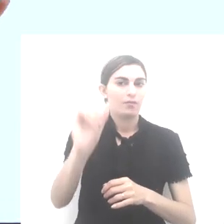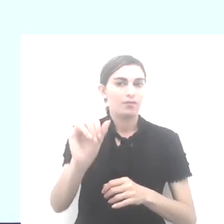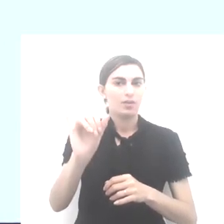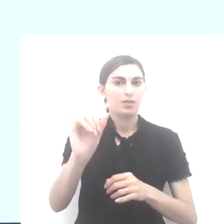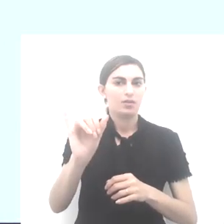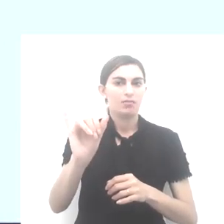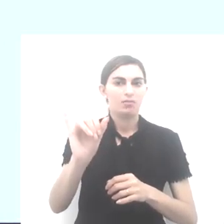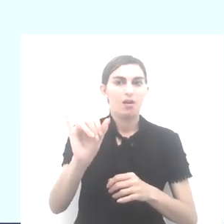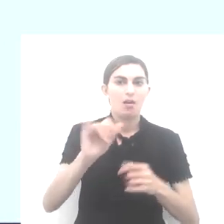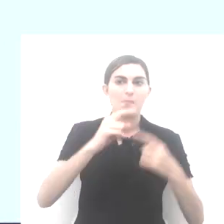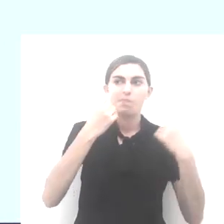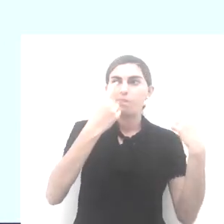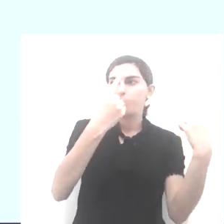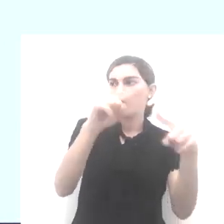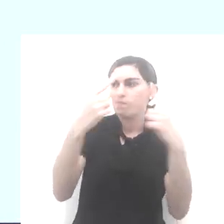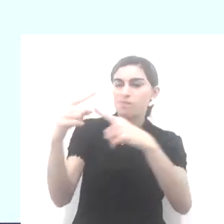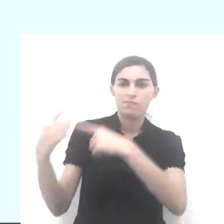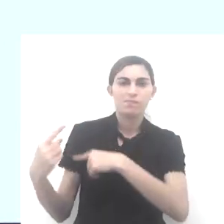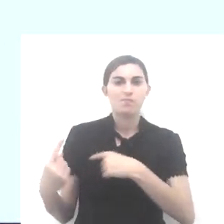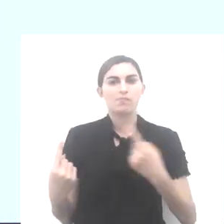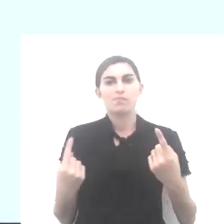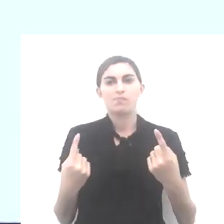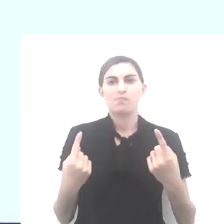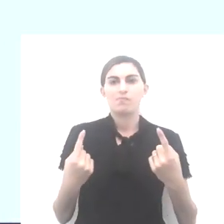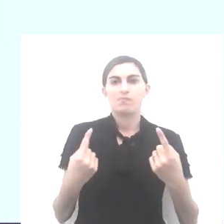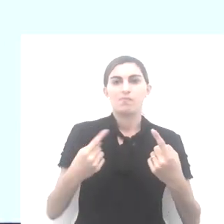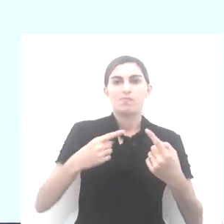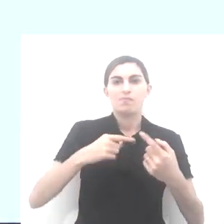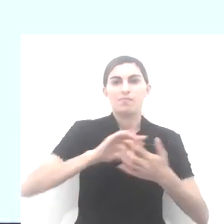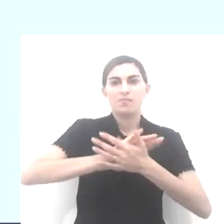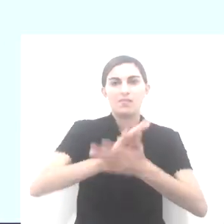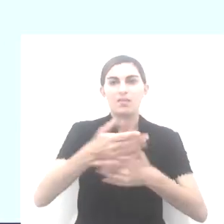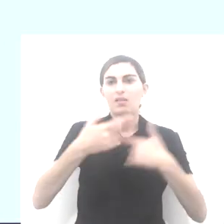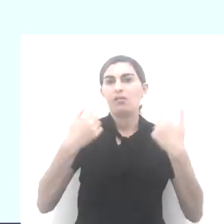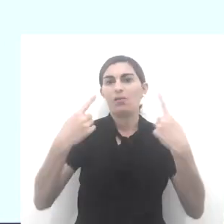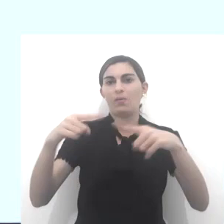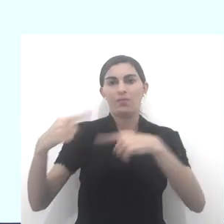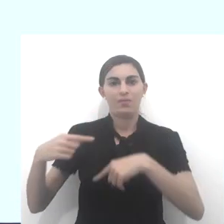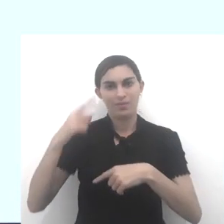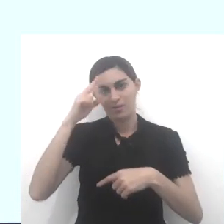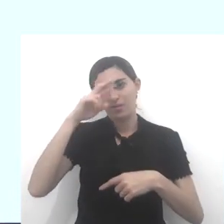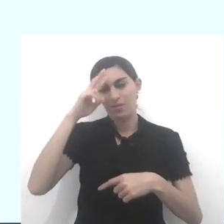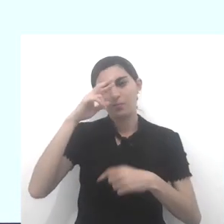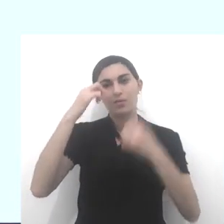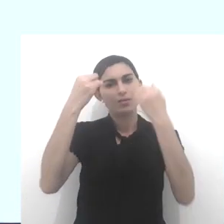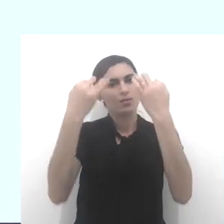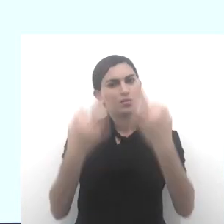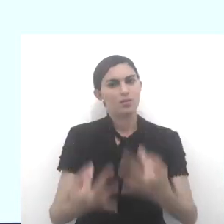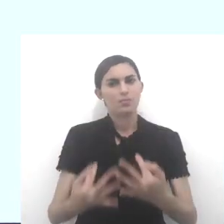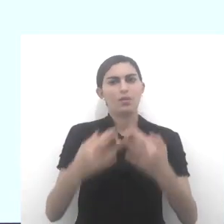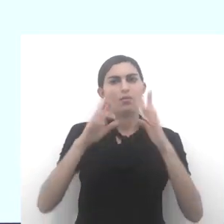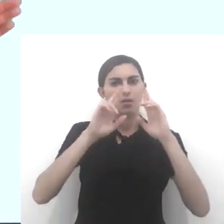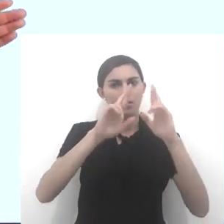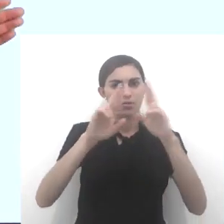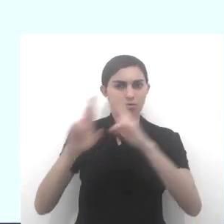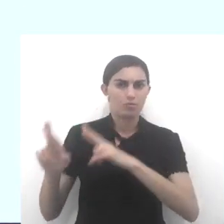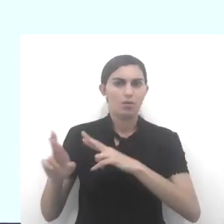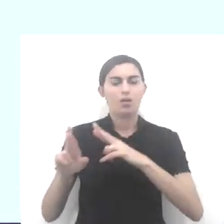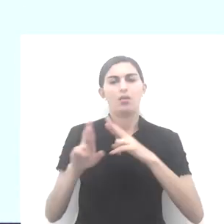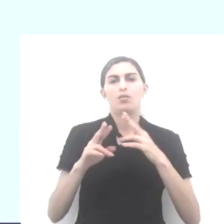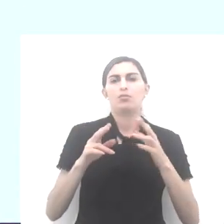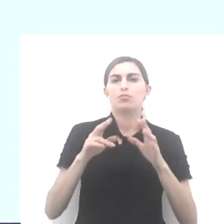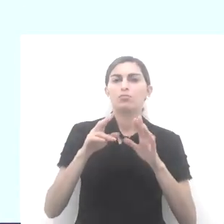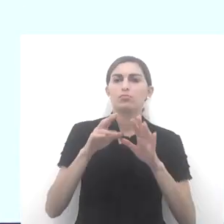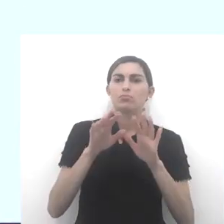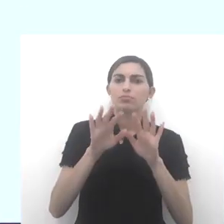a intolerância. Lembram, quando nós iniciamos a nossa série, a questão do respeito,